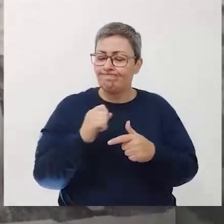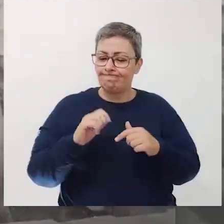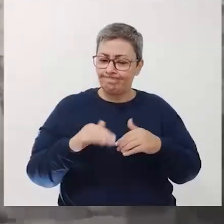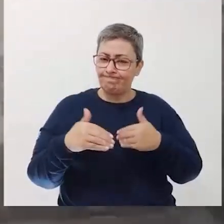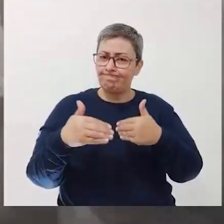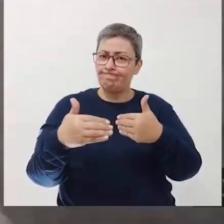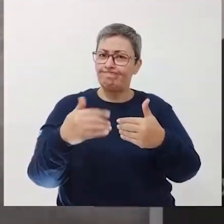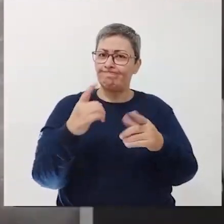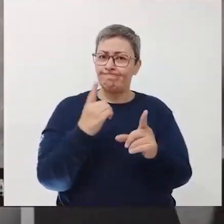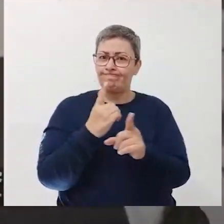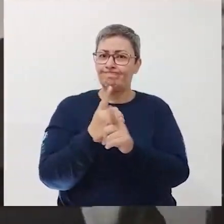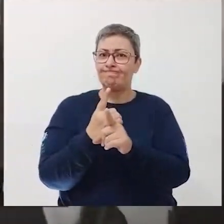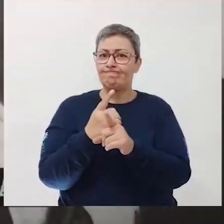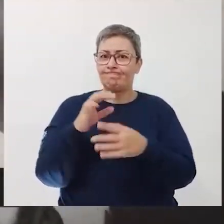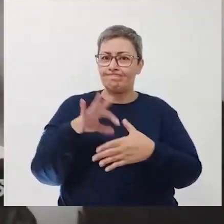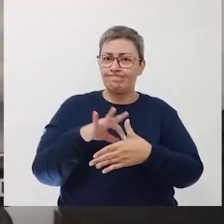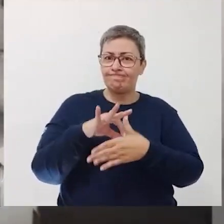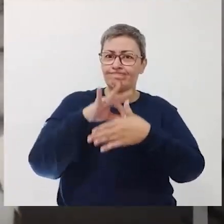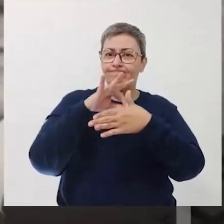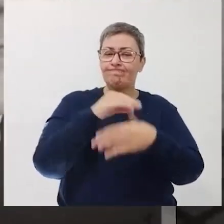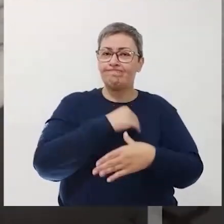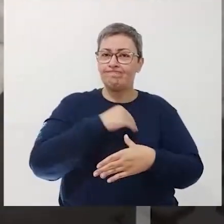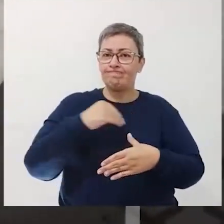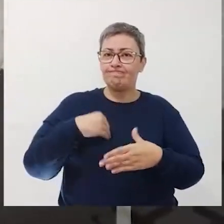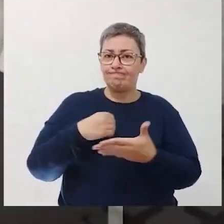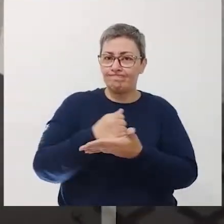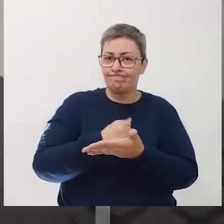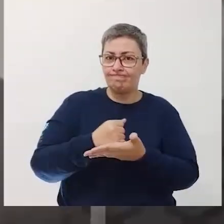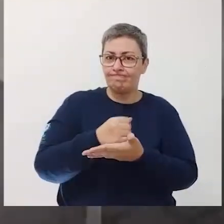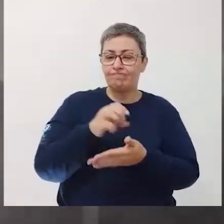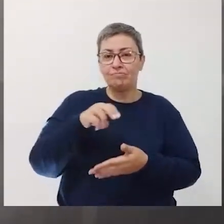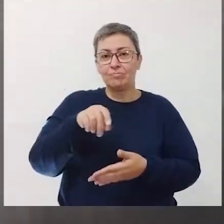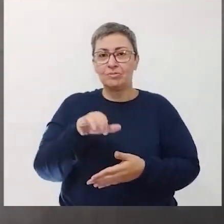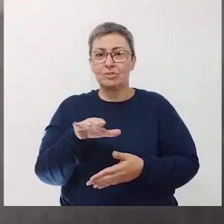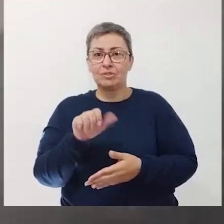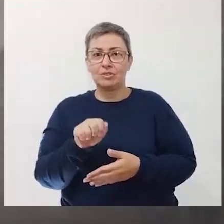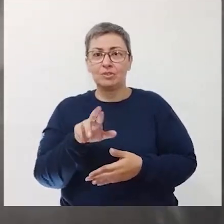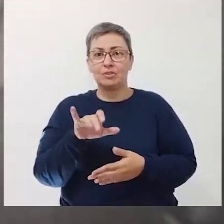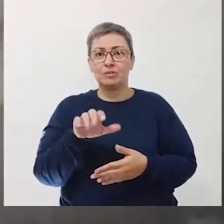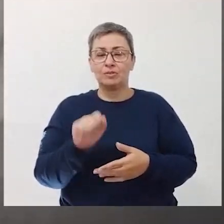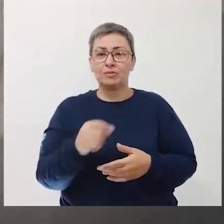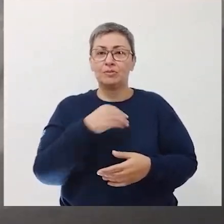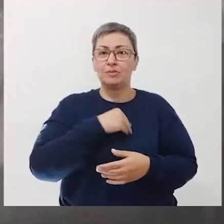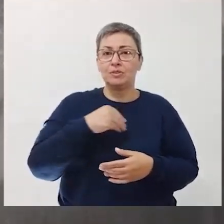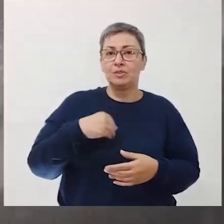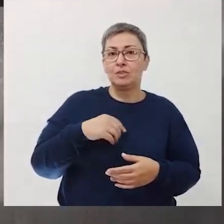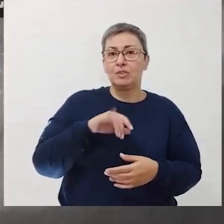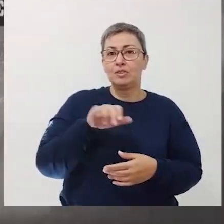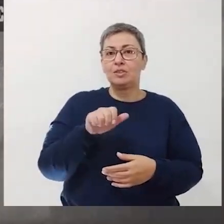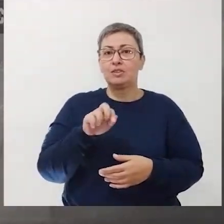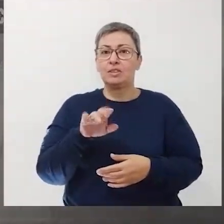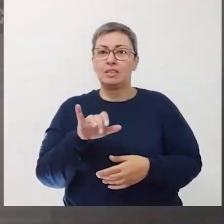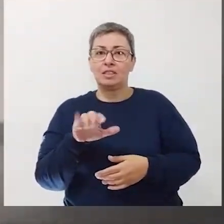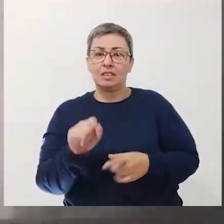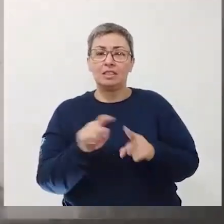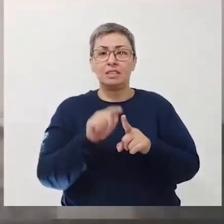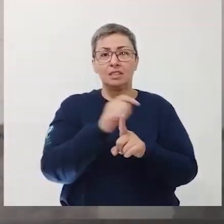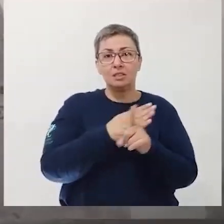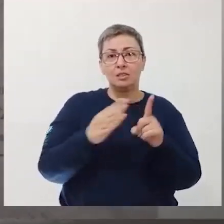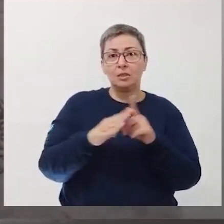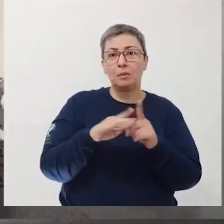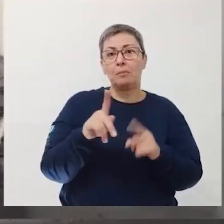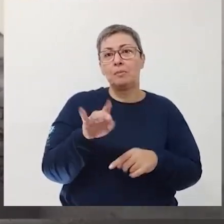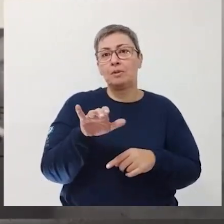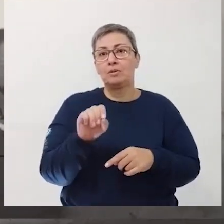motivou esse encontro. Liderado pelo médico e farmacologista Maurício Rocha e Silva, pelo médico José Reis e pelo biólogo Paulo